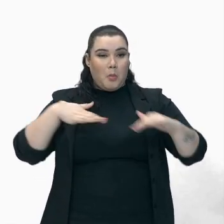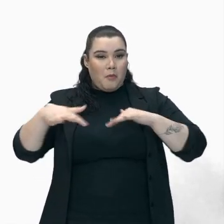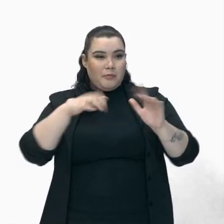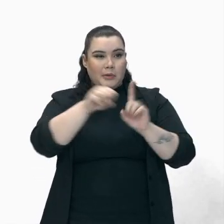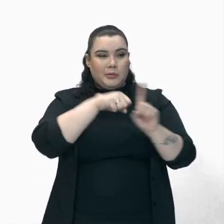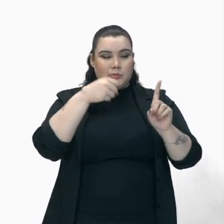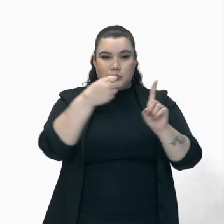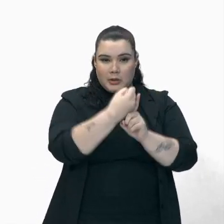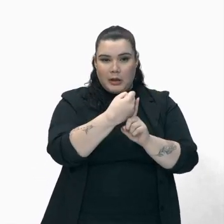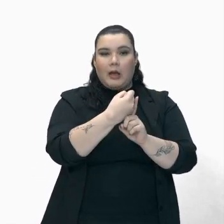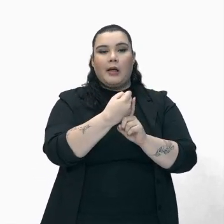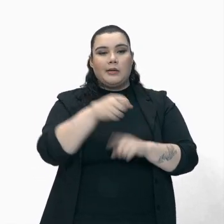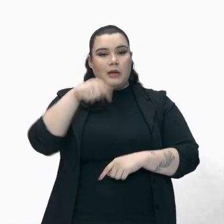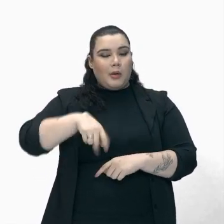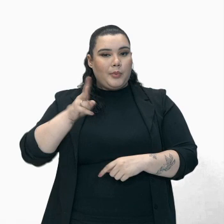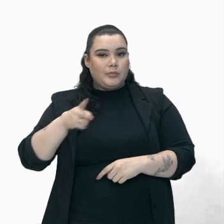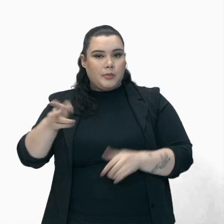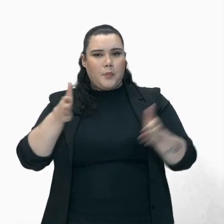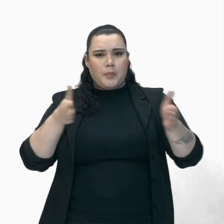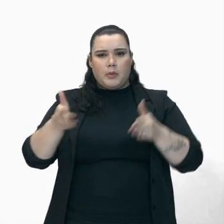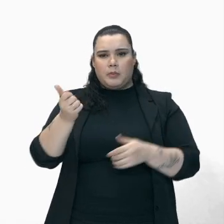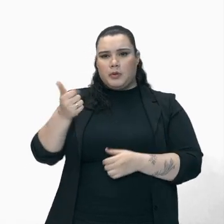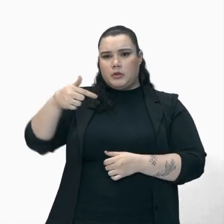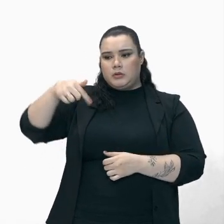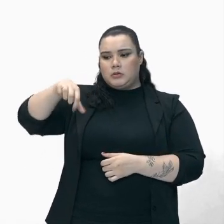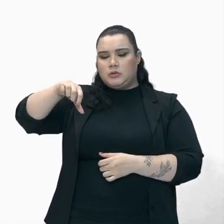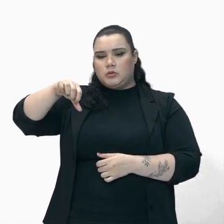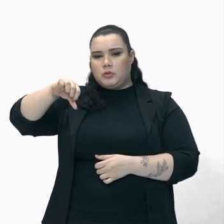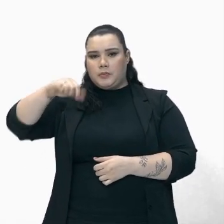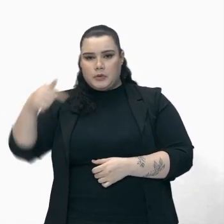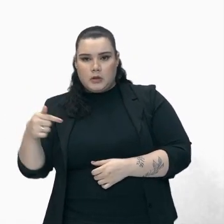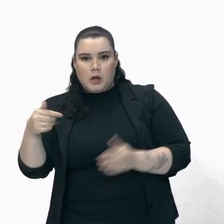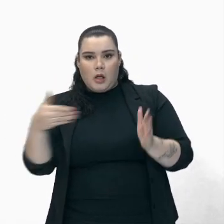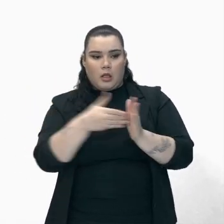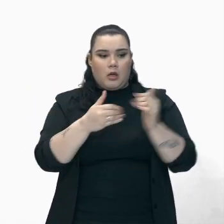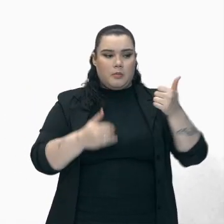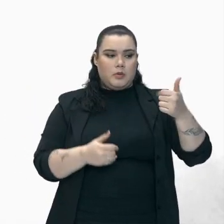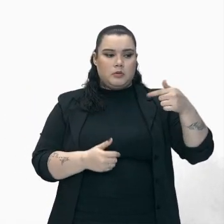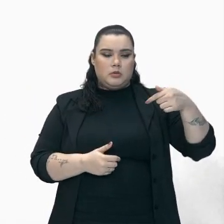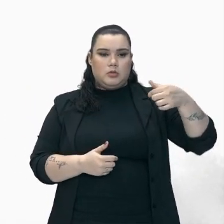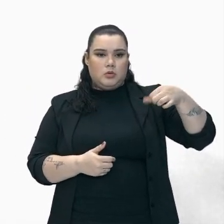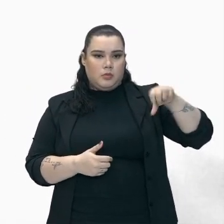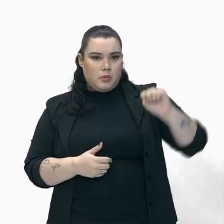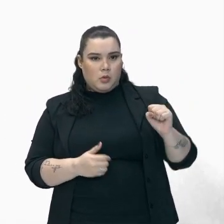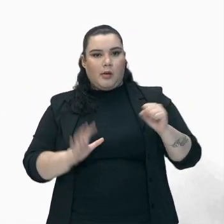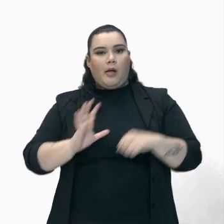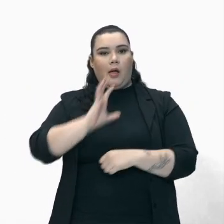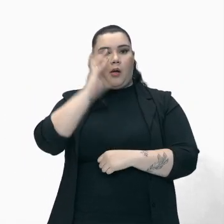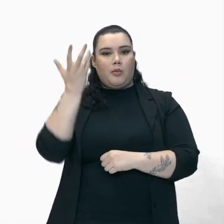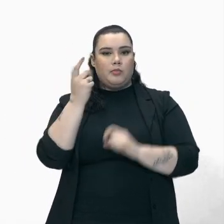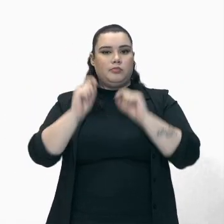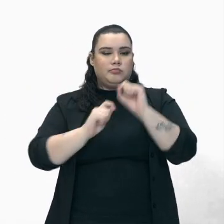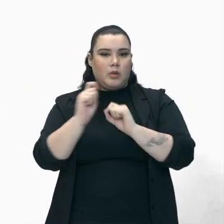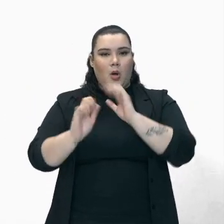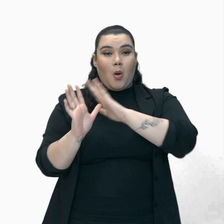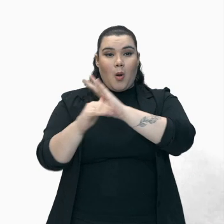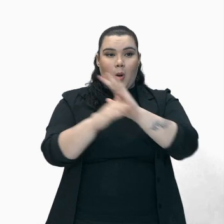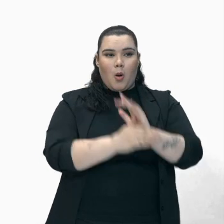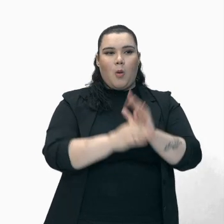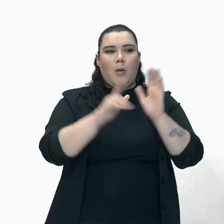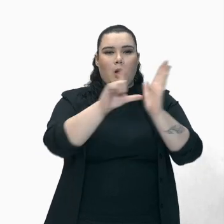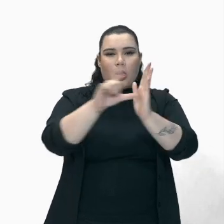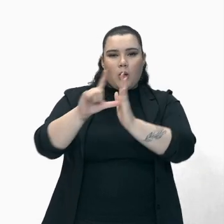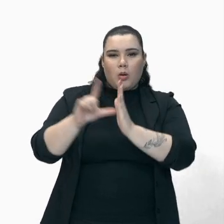Eram constantes Em 1797 Em 1798 Ocorreu vários saques E armazéns